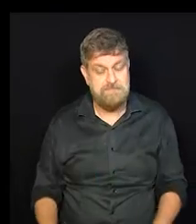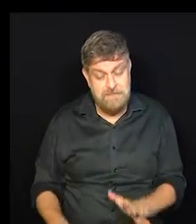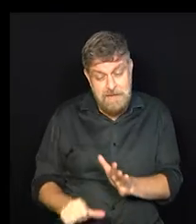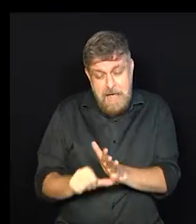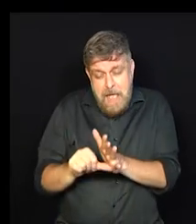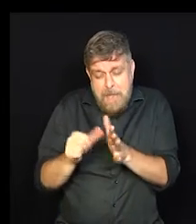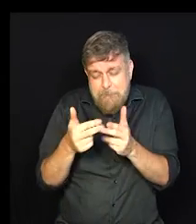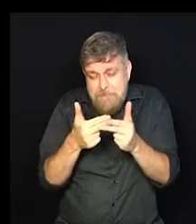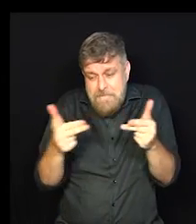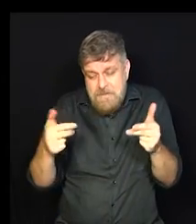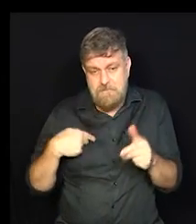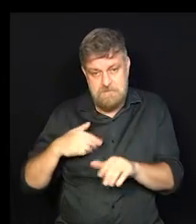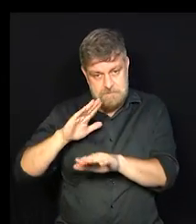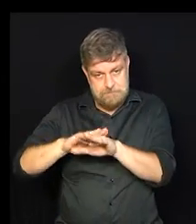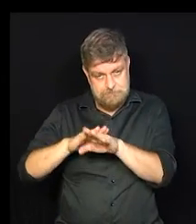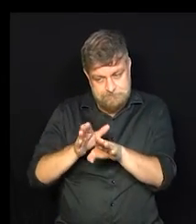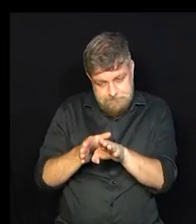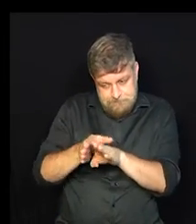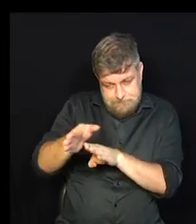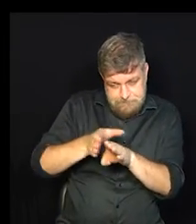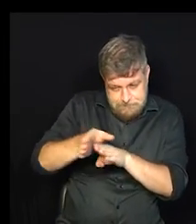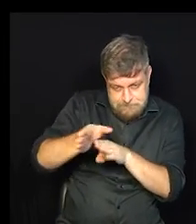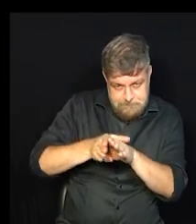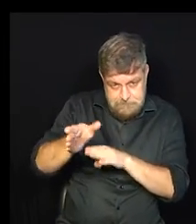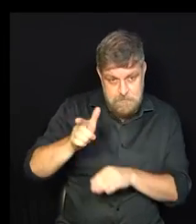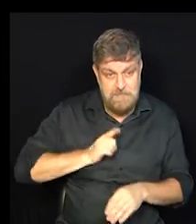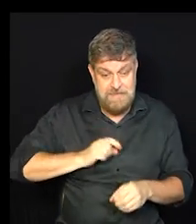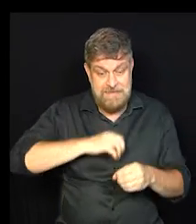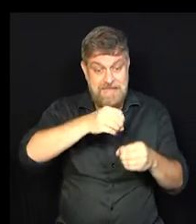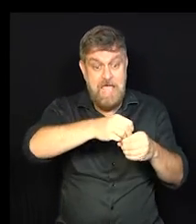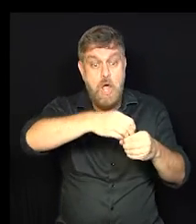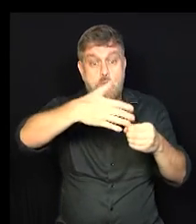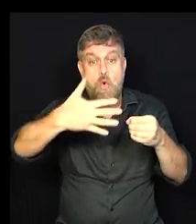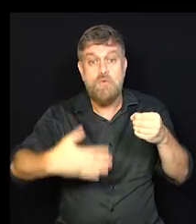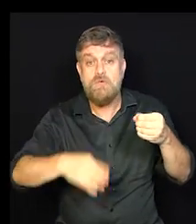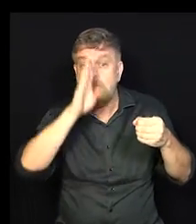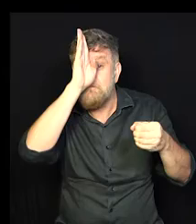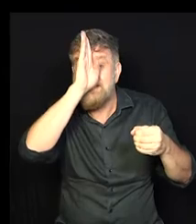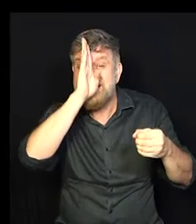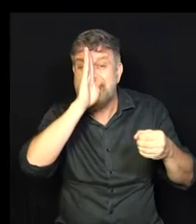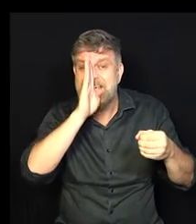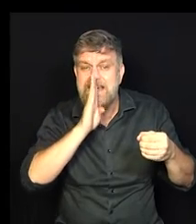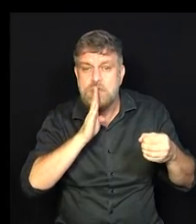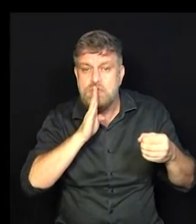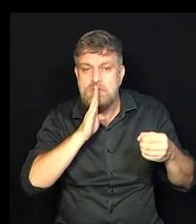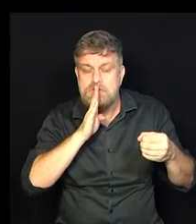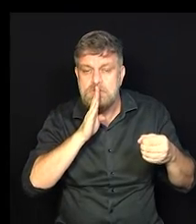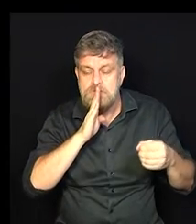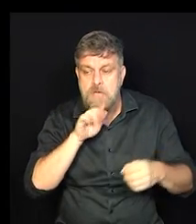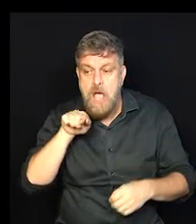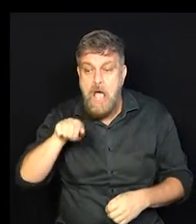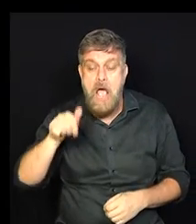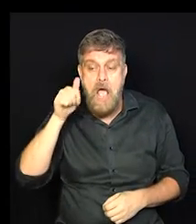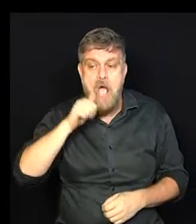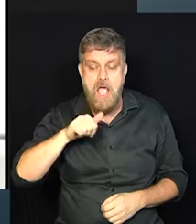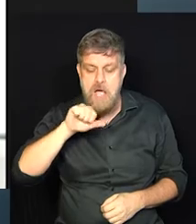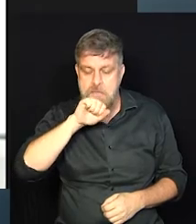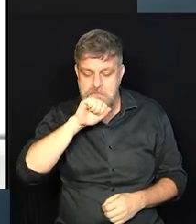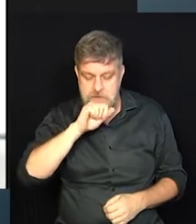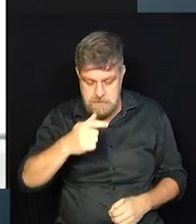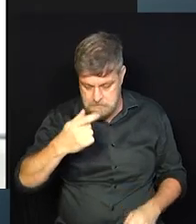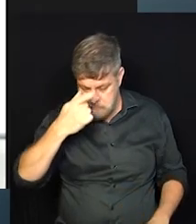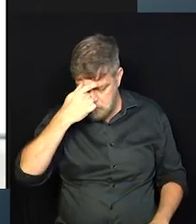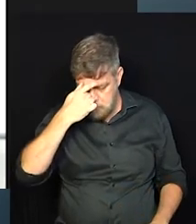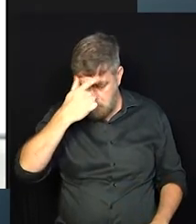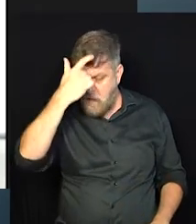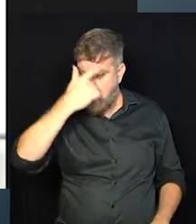a primeira coisa que a gente faz é distribuir muito conteúdo gratuito para que ela se conscientize e ela